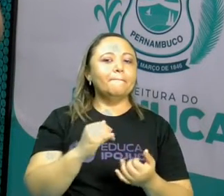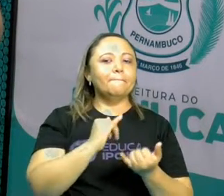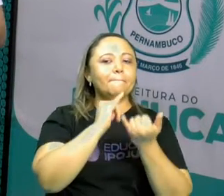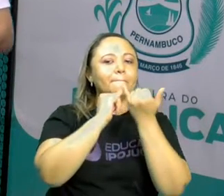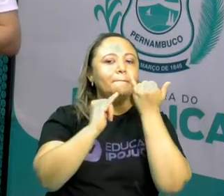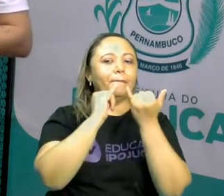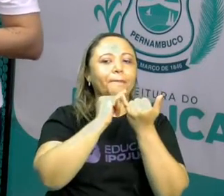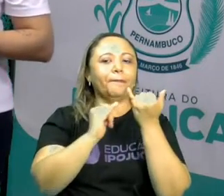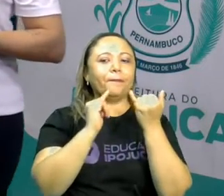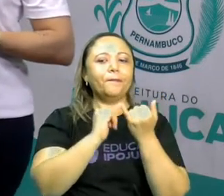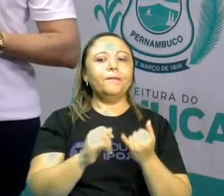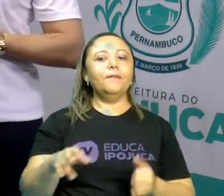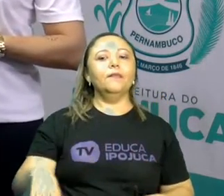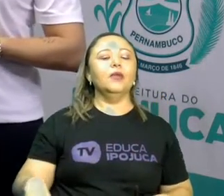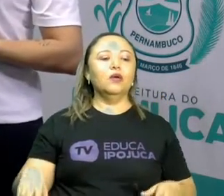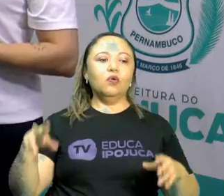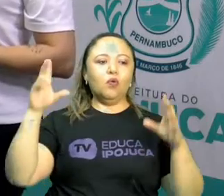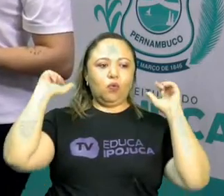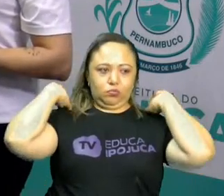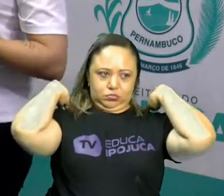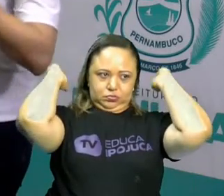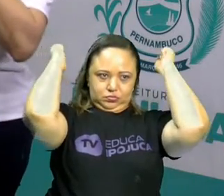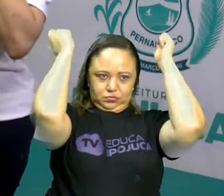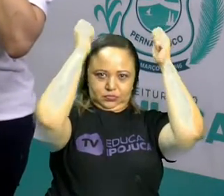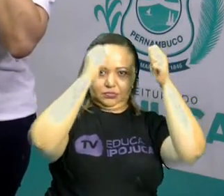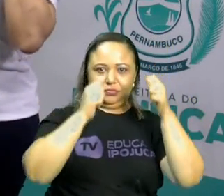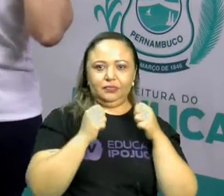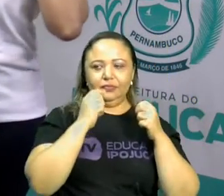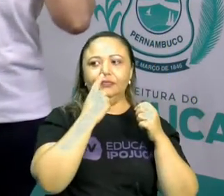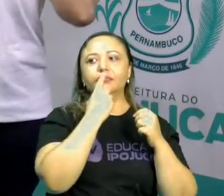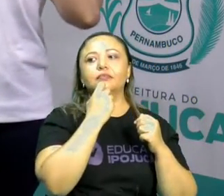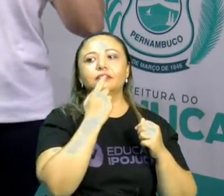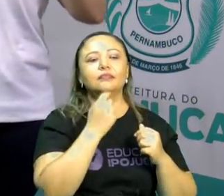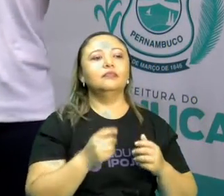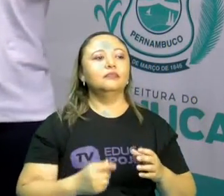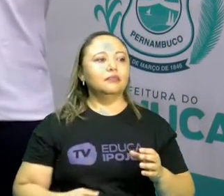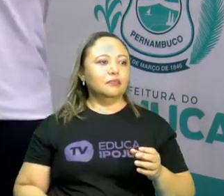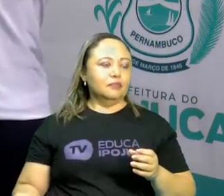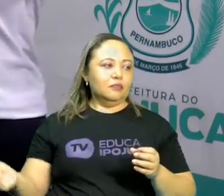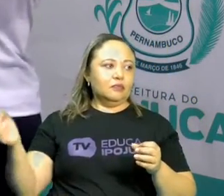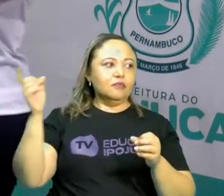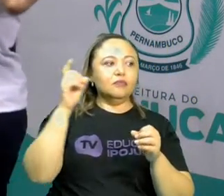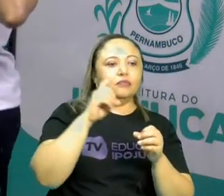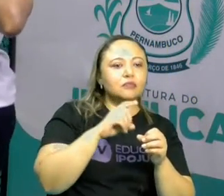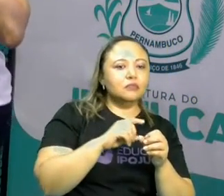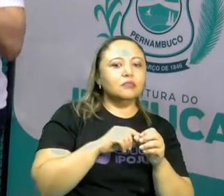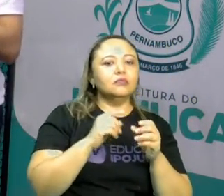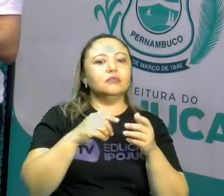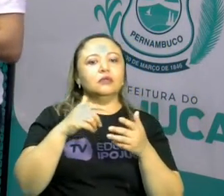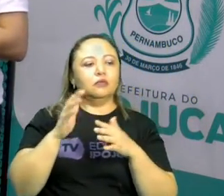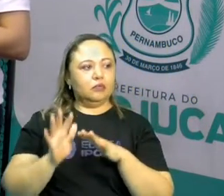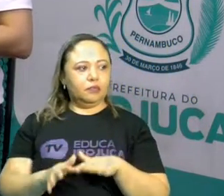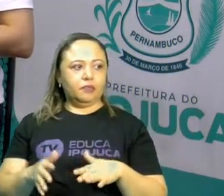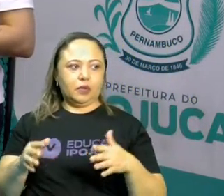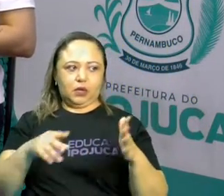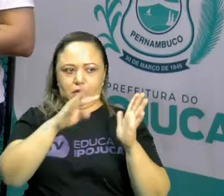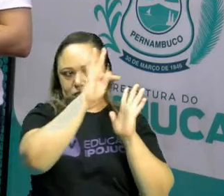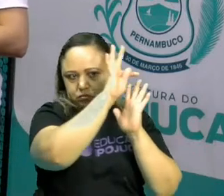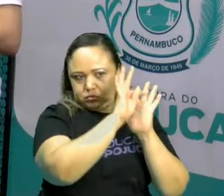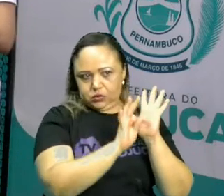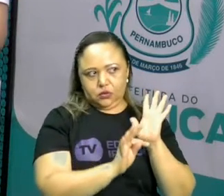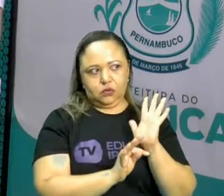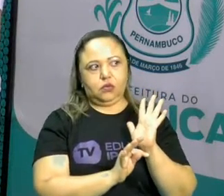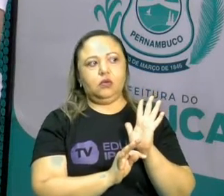Certo? Vocês lembraram aí da história de Chapeuzinho Vermelho. Mas, voltando aqui, eu queria que vocês atentassem para o seguinte.